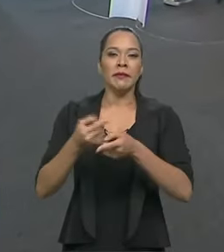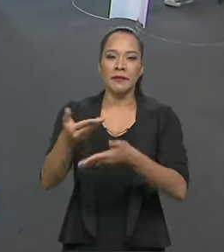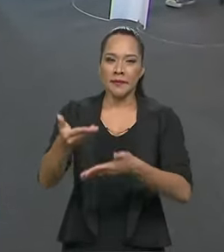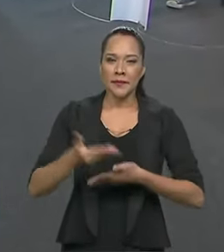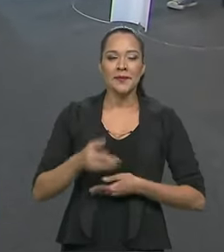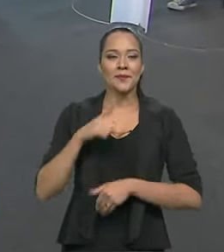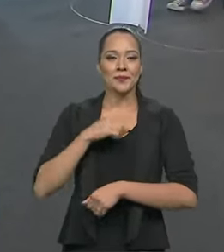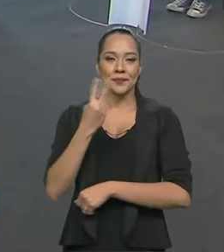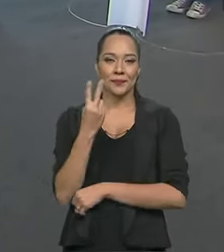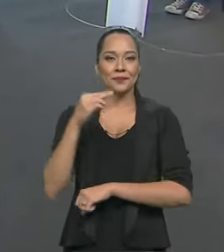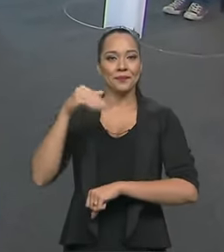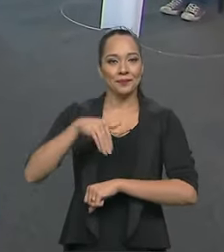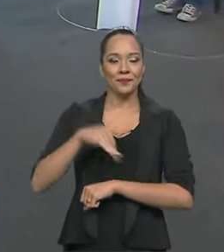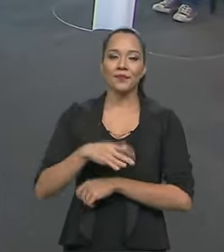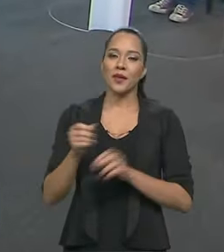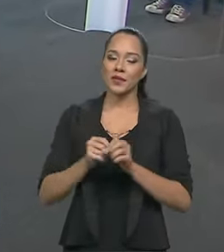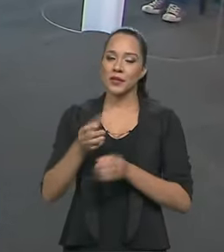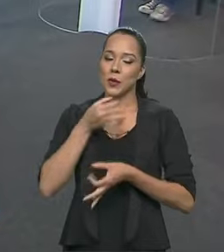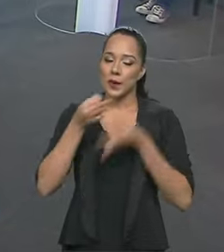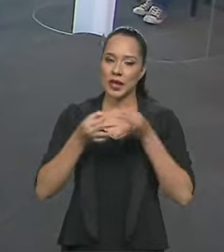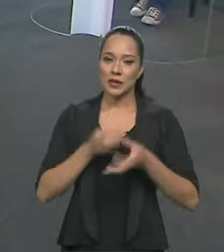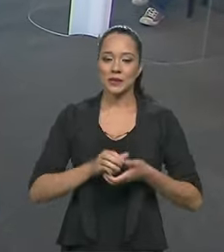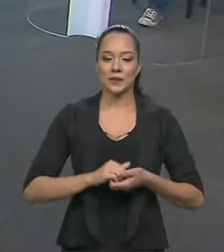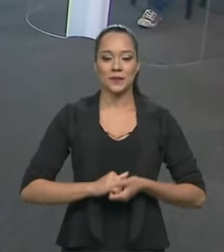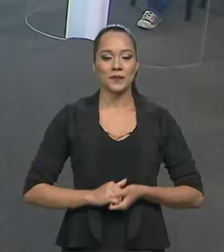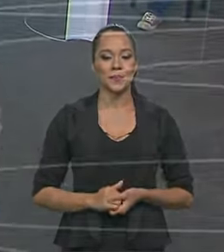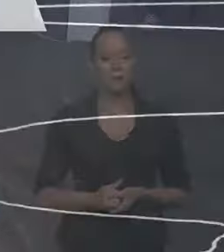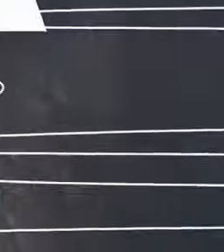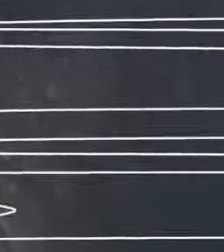convidado terá até 2 minutos para fazer os seus comentários.